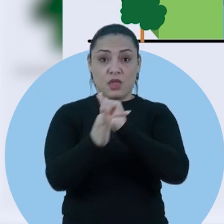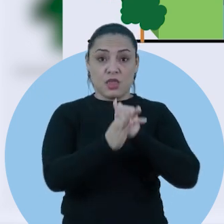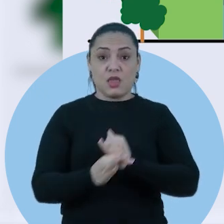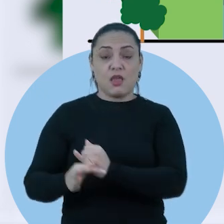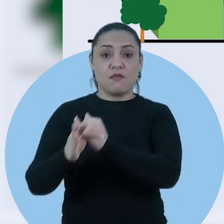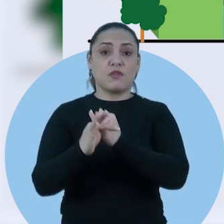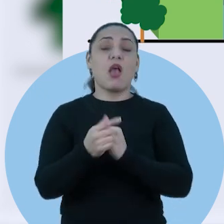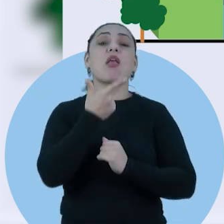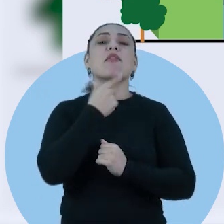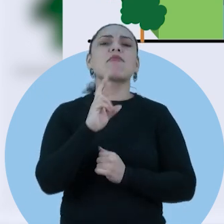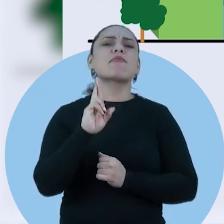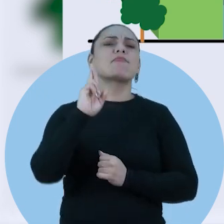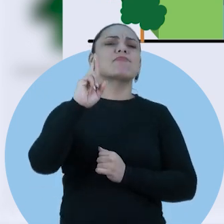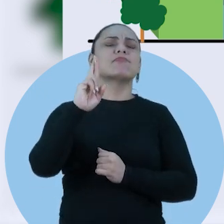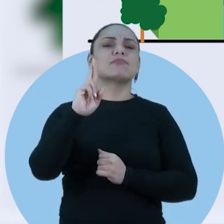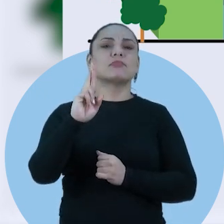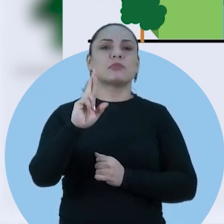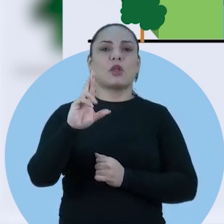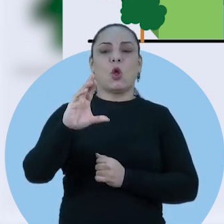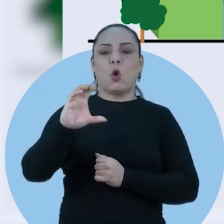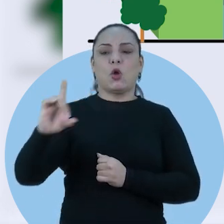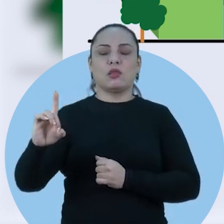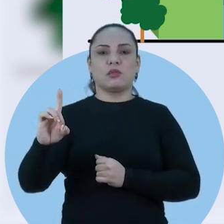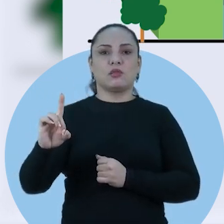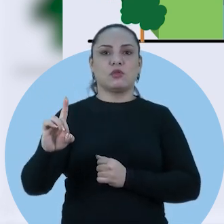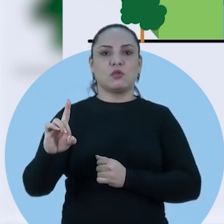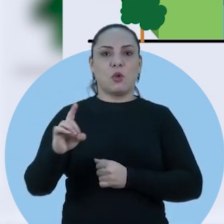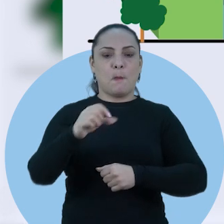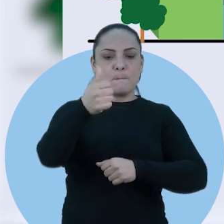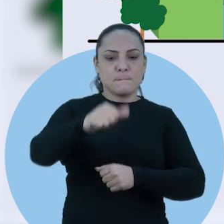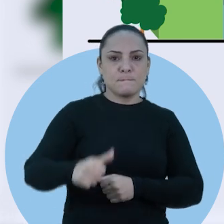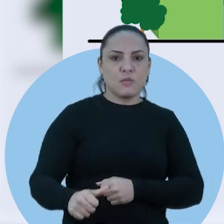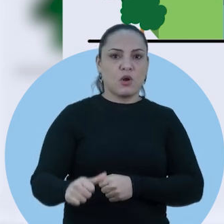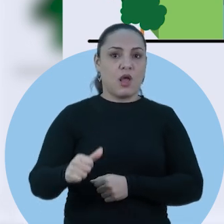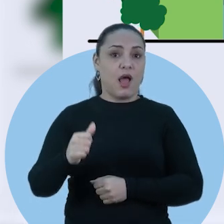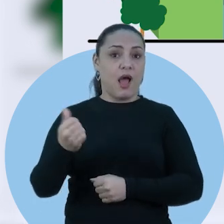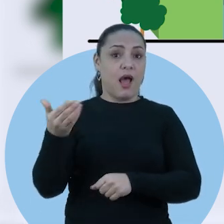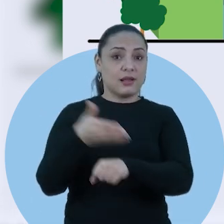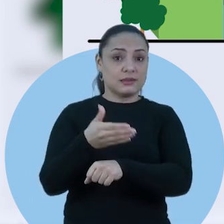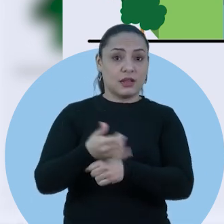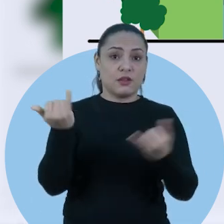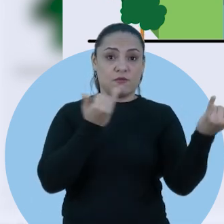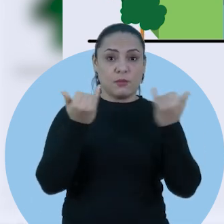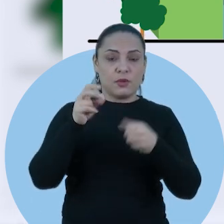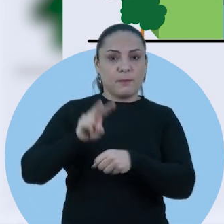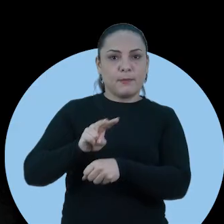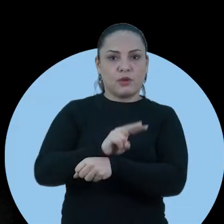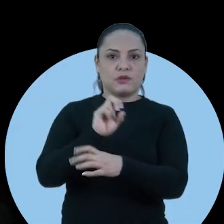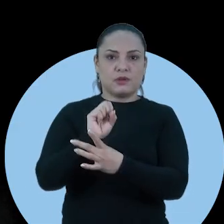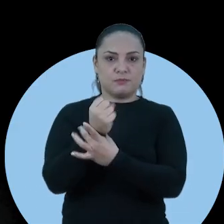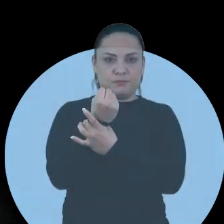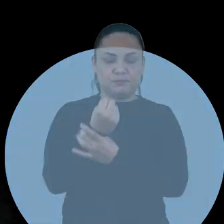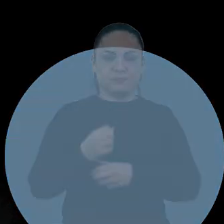papel é exercido pela coordenadora da Coordenadoria de Monitoramento das Leis de Acesso à Informação e Proteção de Dados.